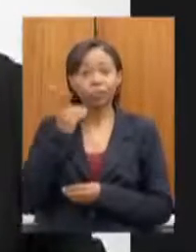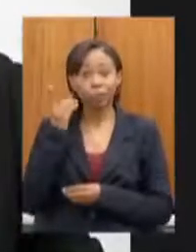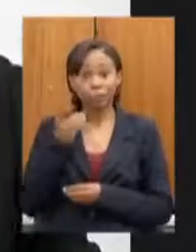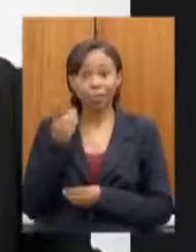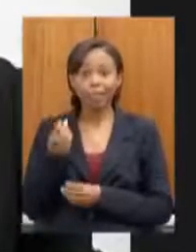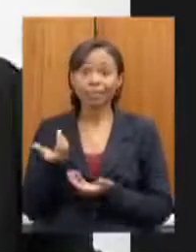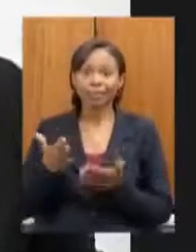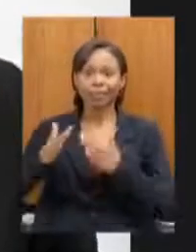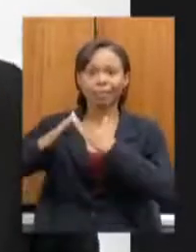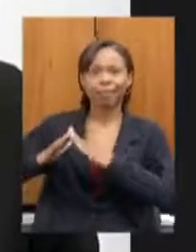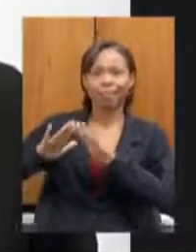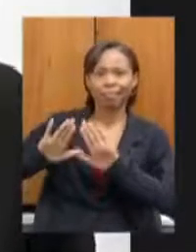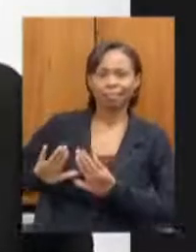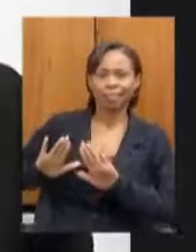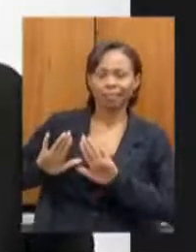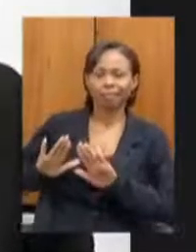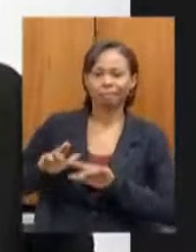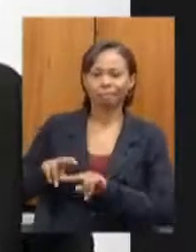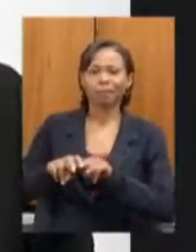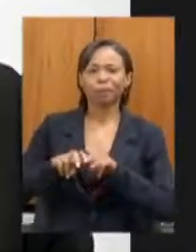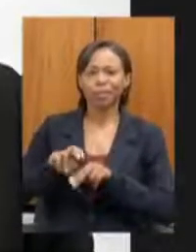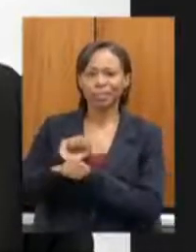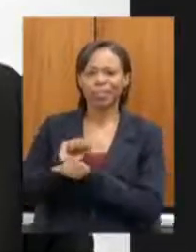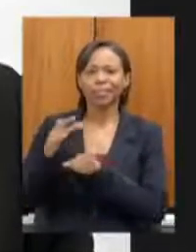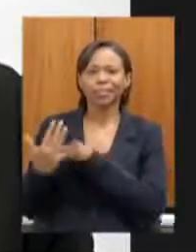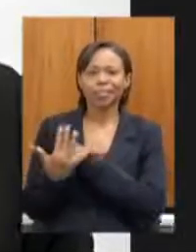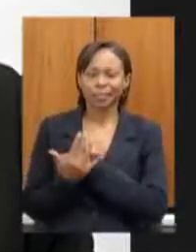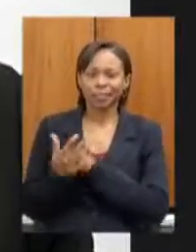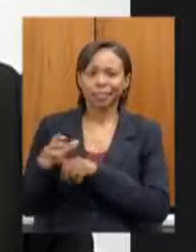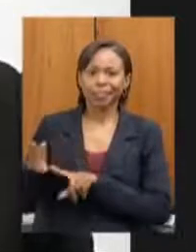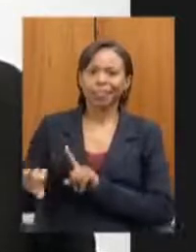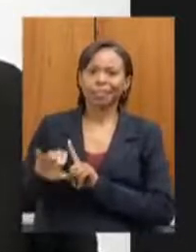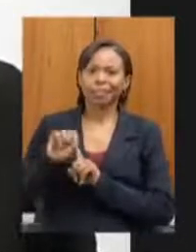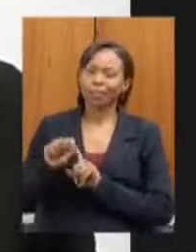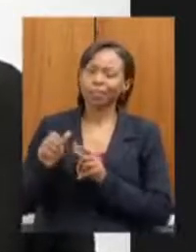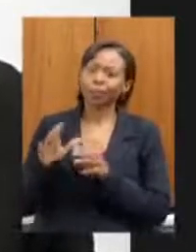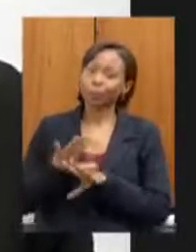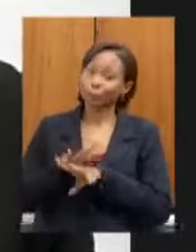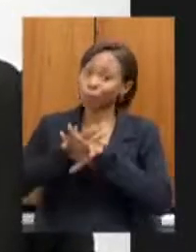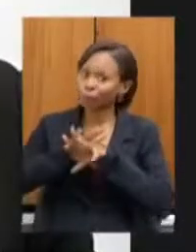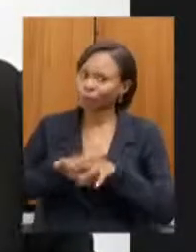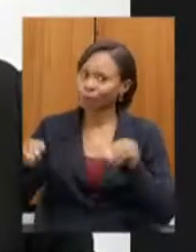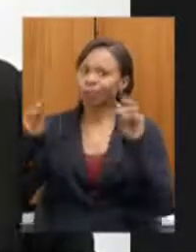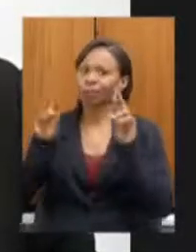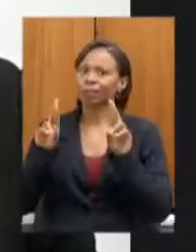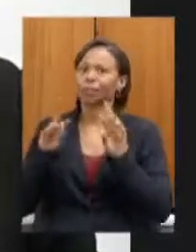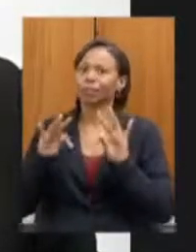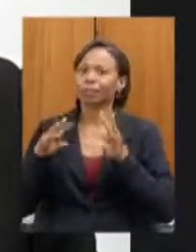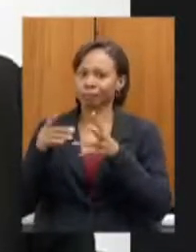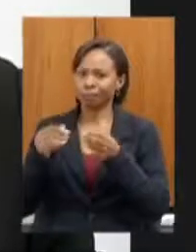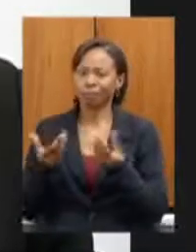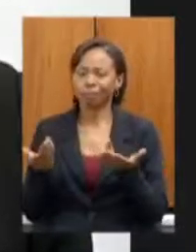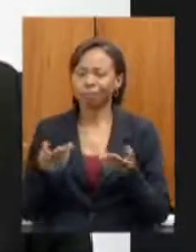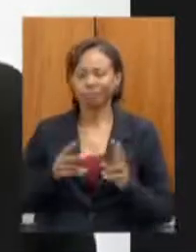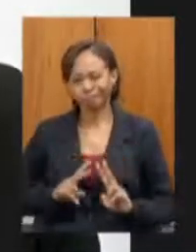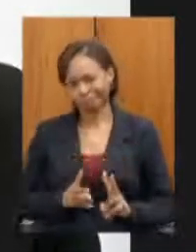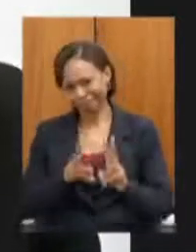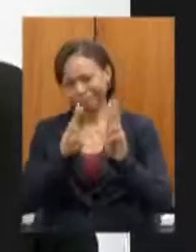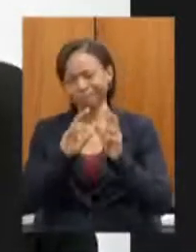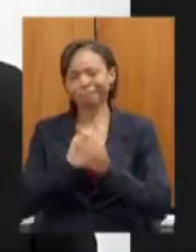confinados aí na sofrendo os efeitos do vírus que melhoras a todos enfim vamos que vamos